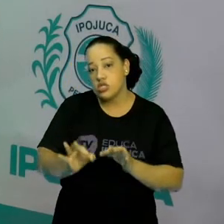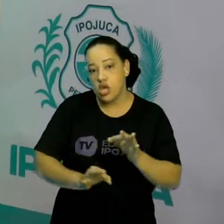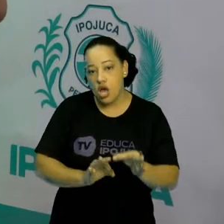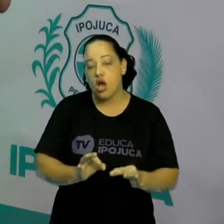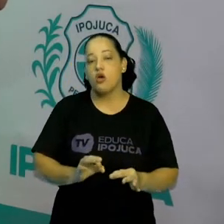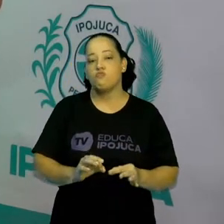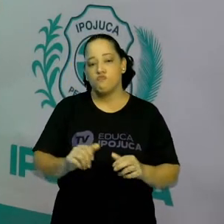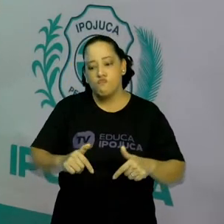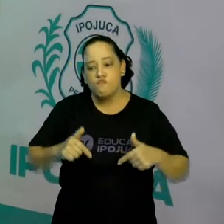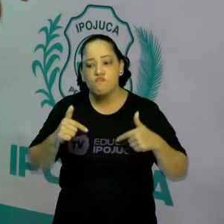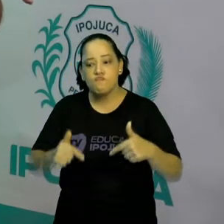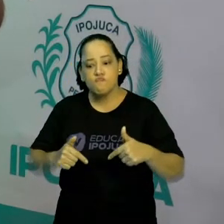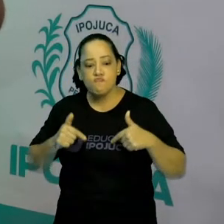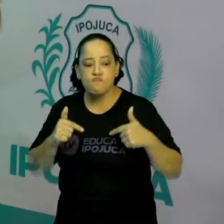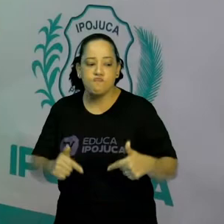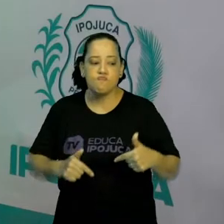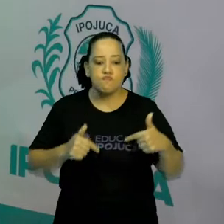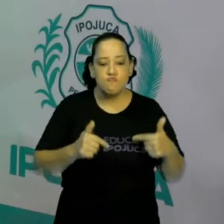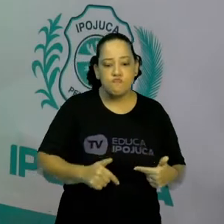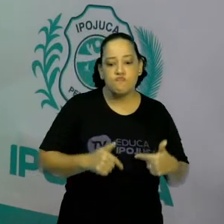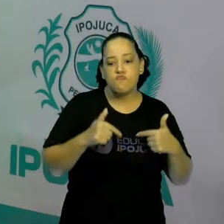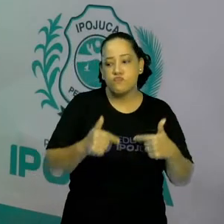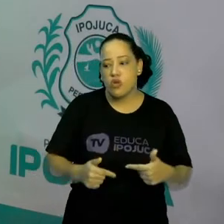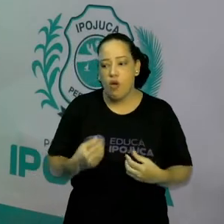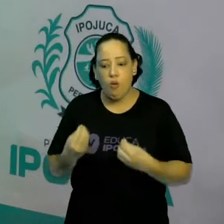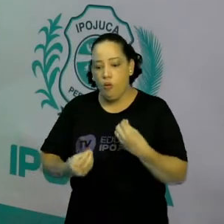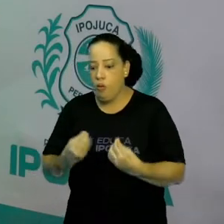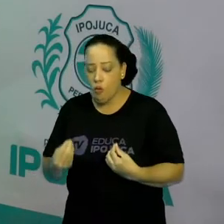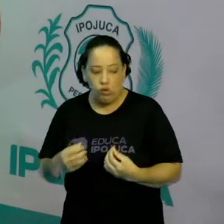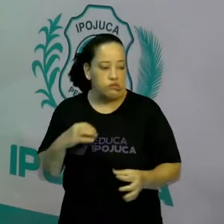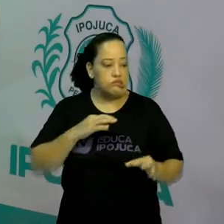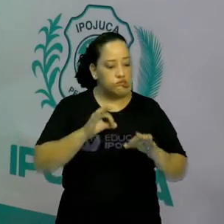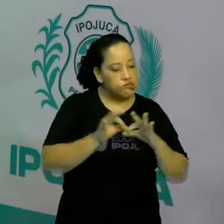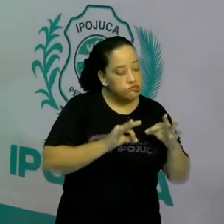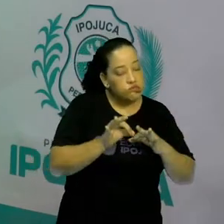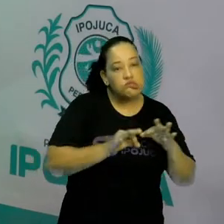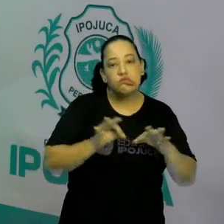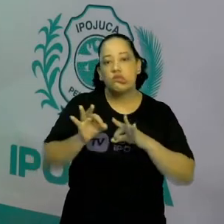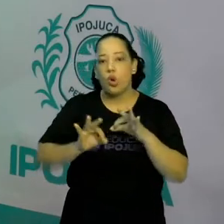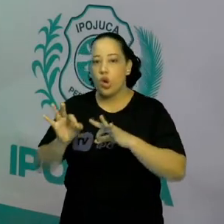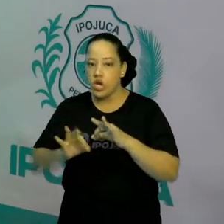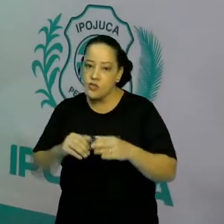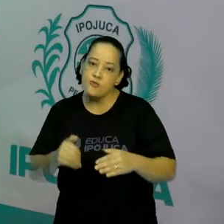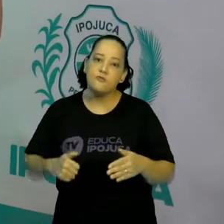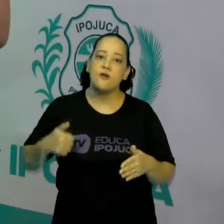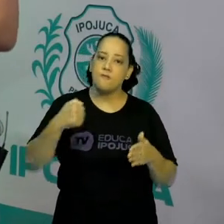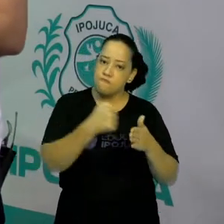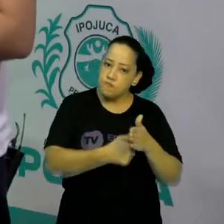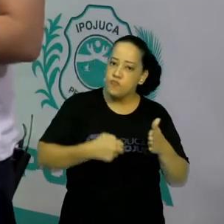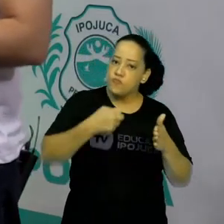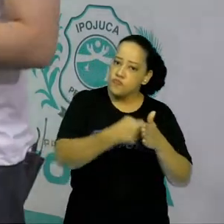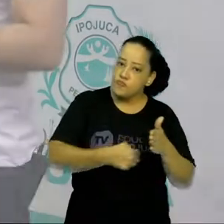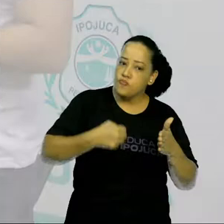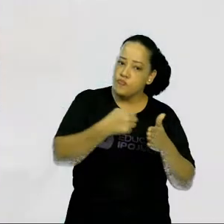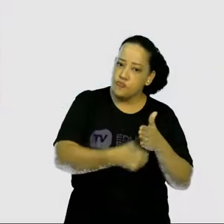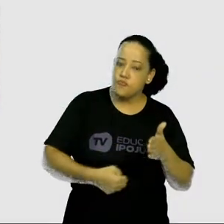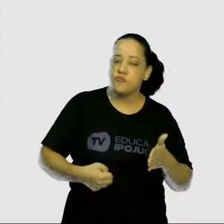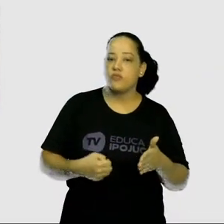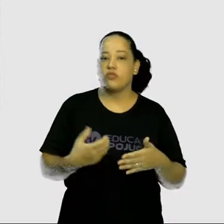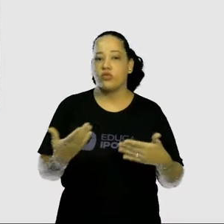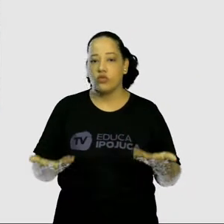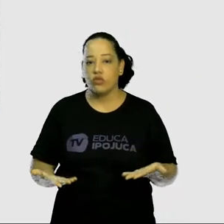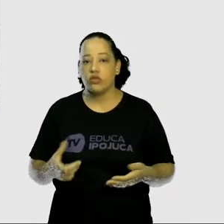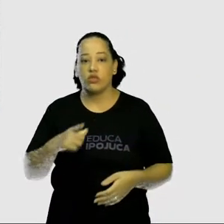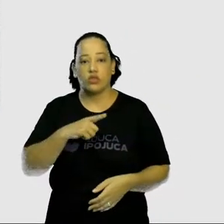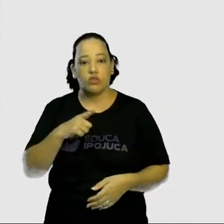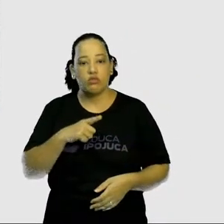um lado o governo não planejava, os negros não se organizavam para tentar lutar pelos seus direitos. Então, você vai ter a organização